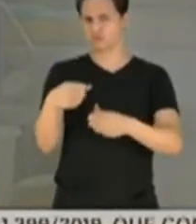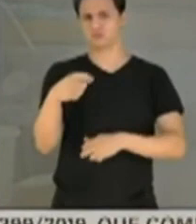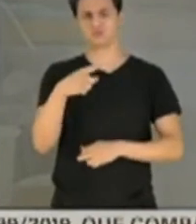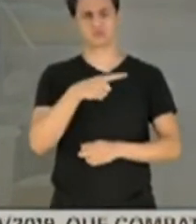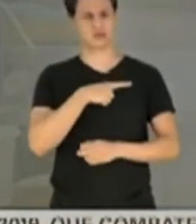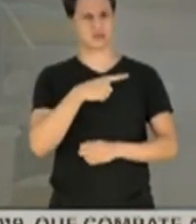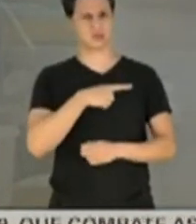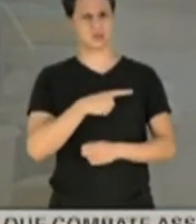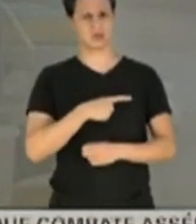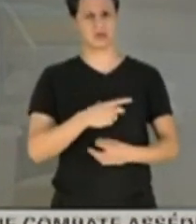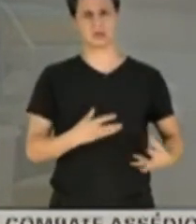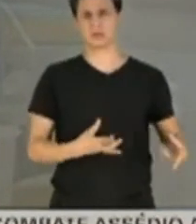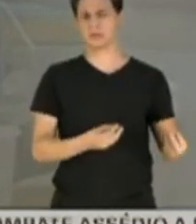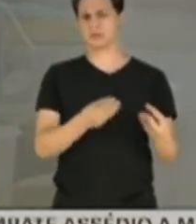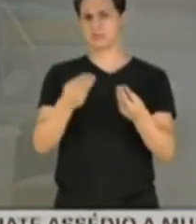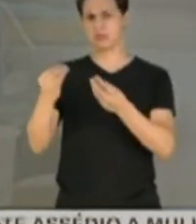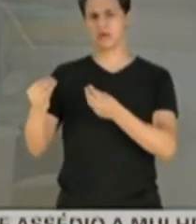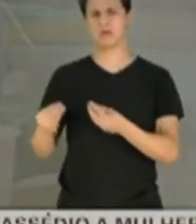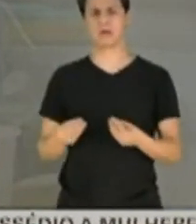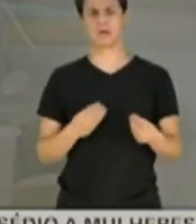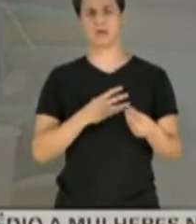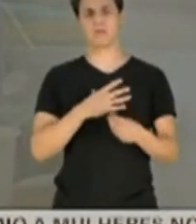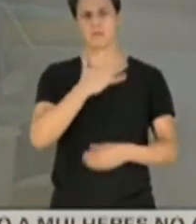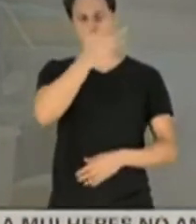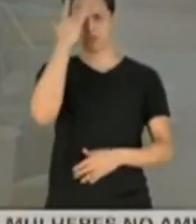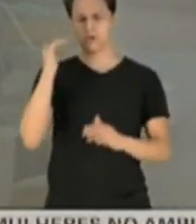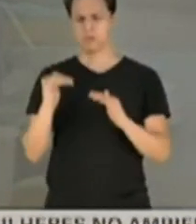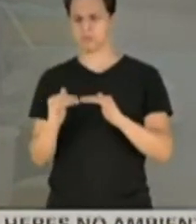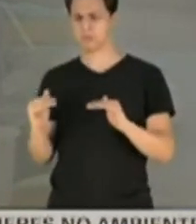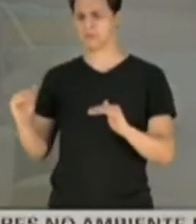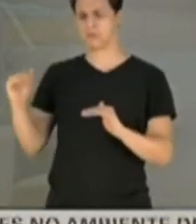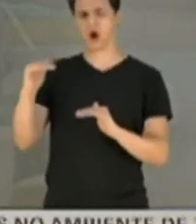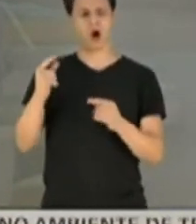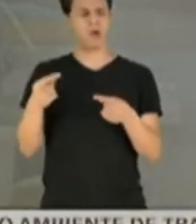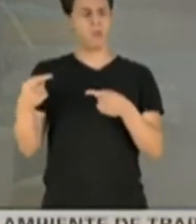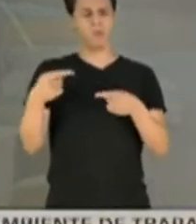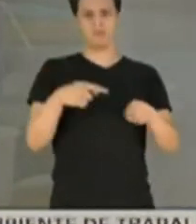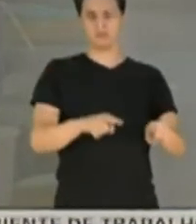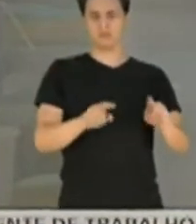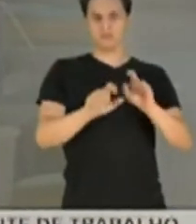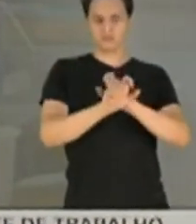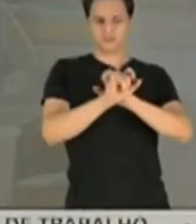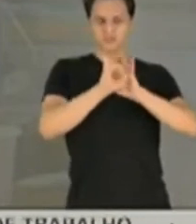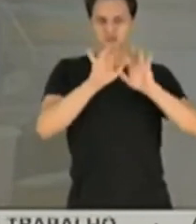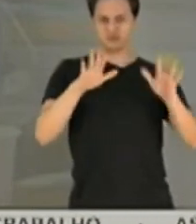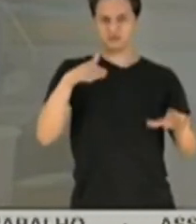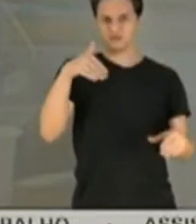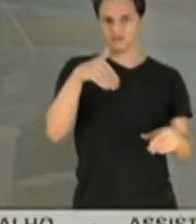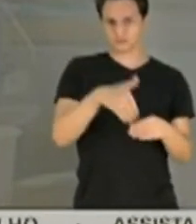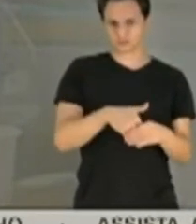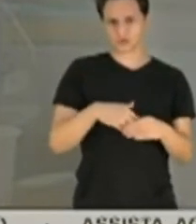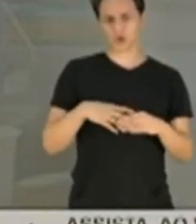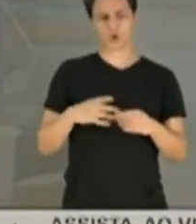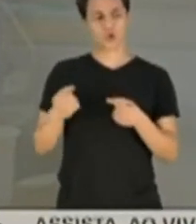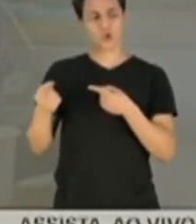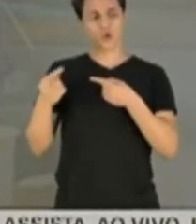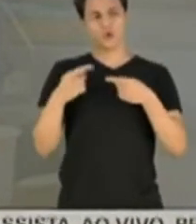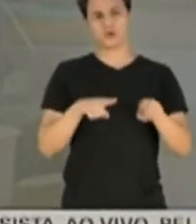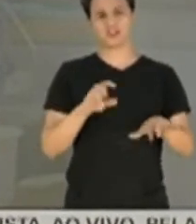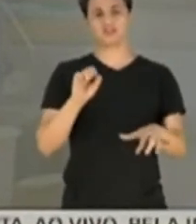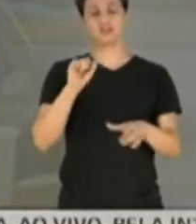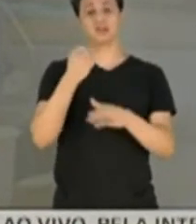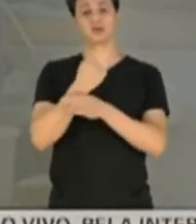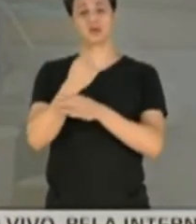autoridades da República contra a transparência do voto, contra a segurança do voto. Isso